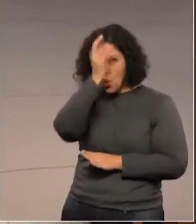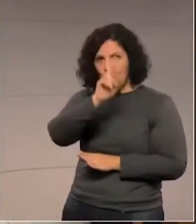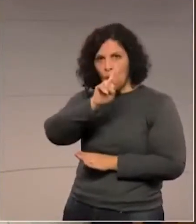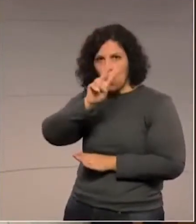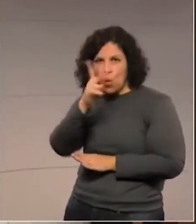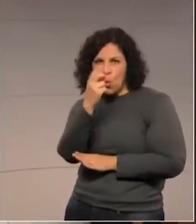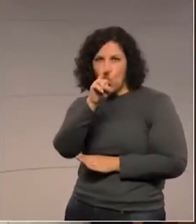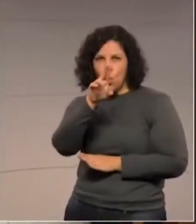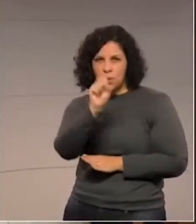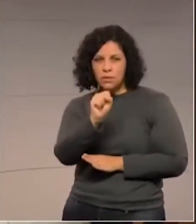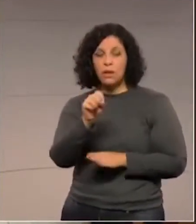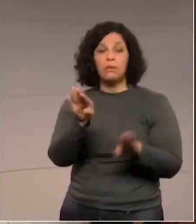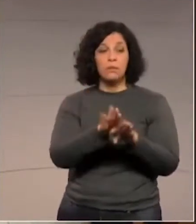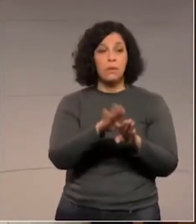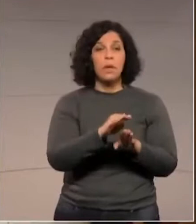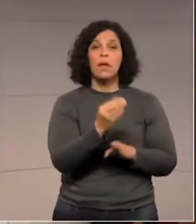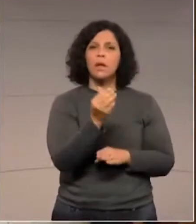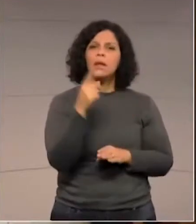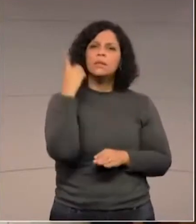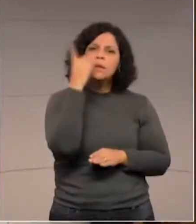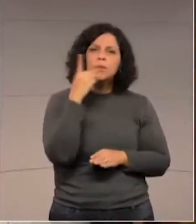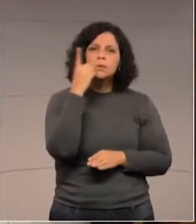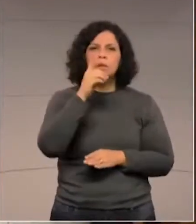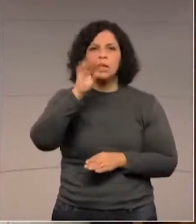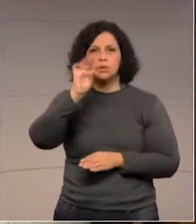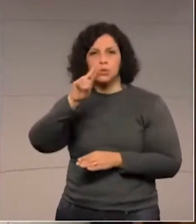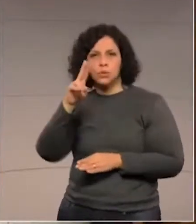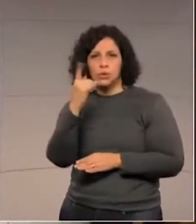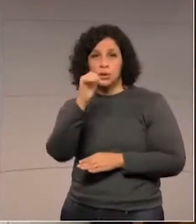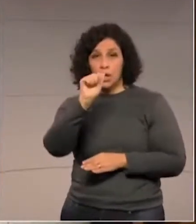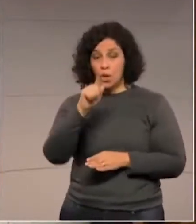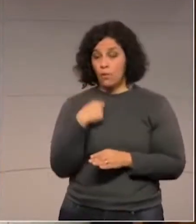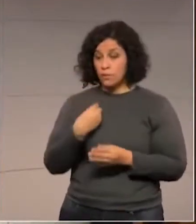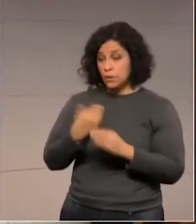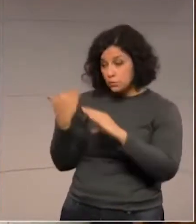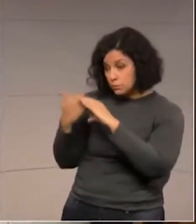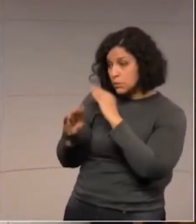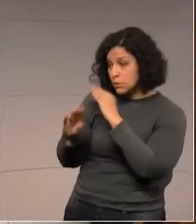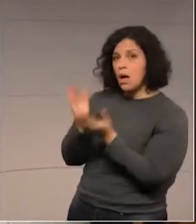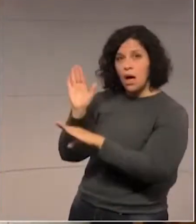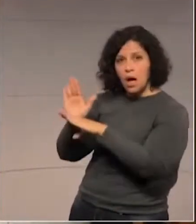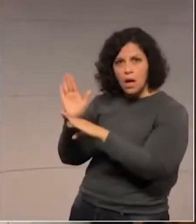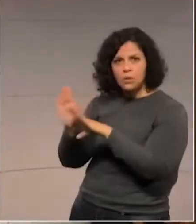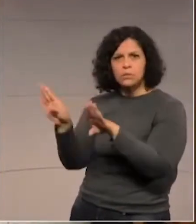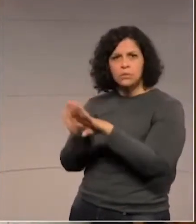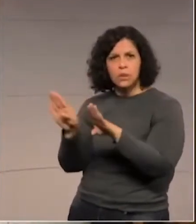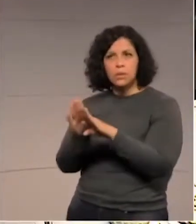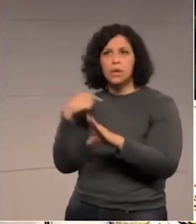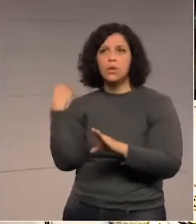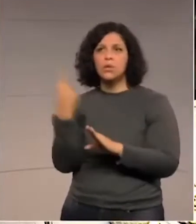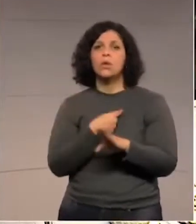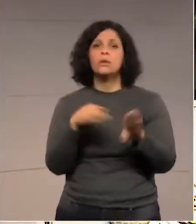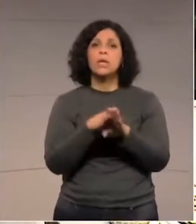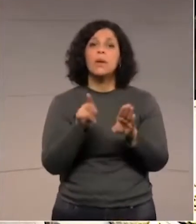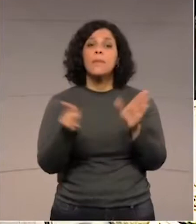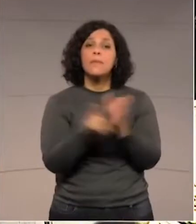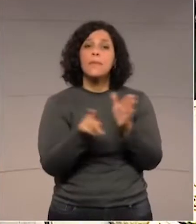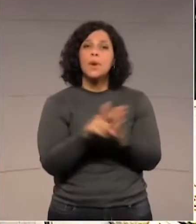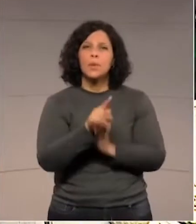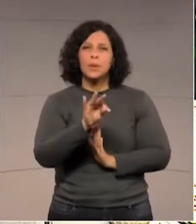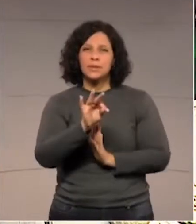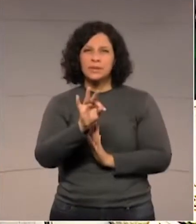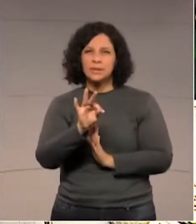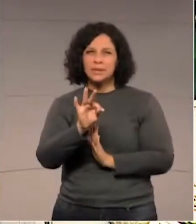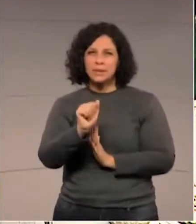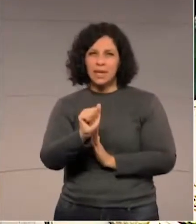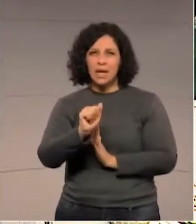do governo, o deputado Thiago Amaral também, deem o devido encaminhamento. Já há previsão deste TAC. Nós conversamos